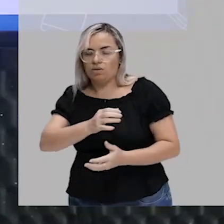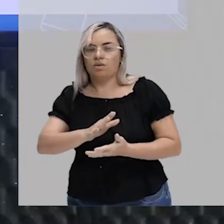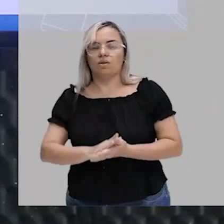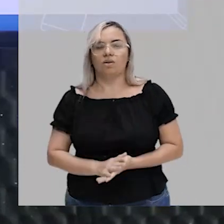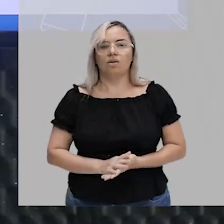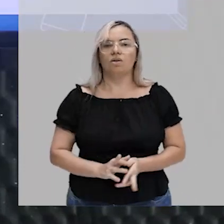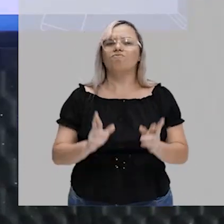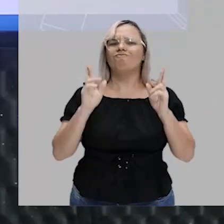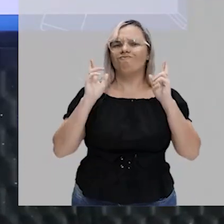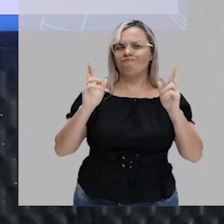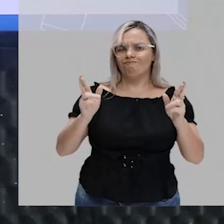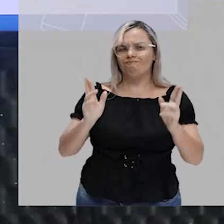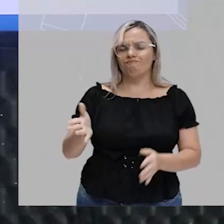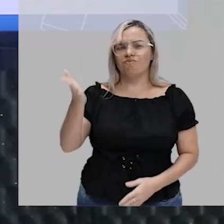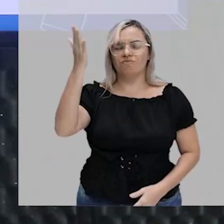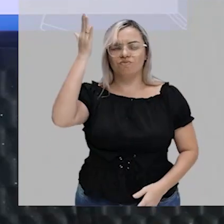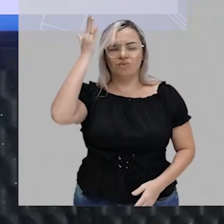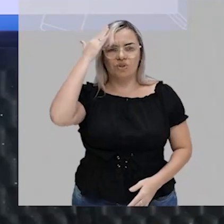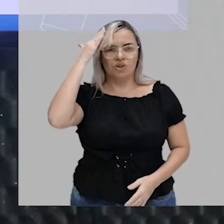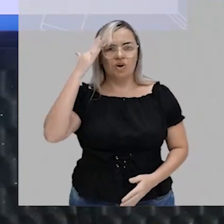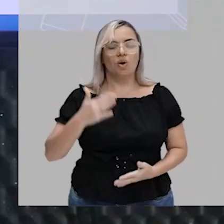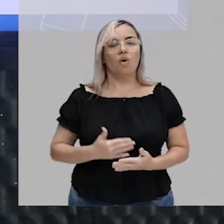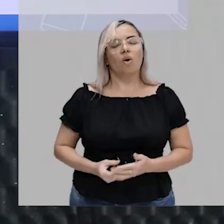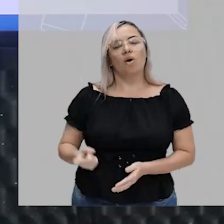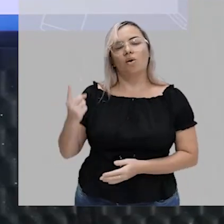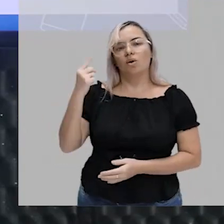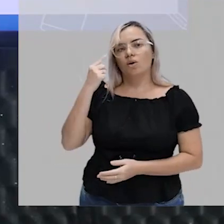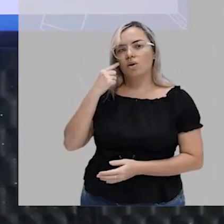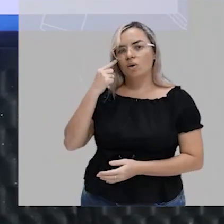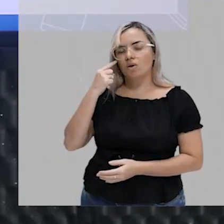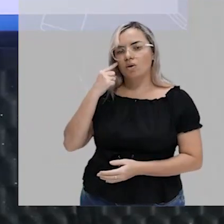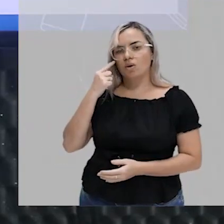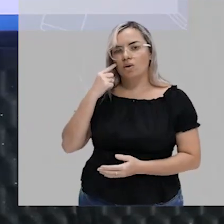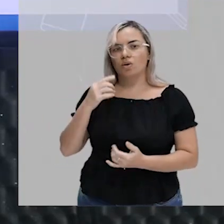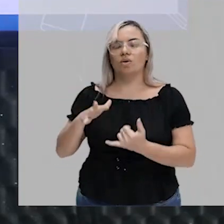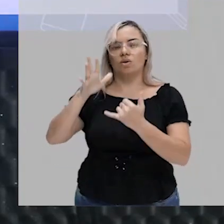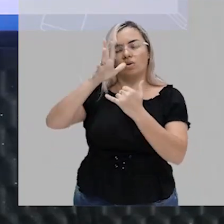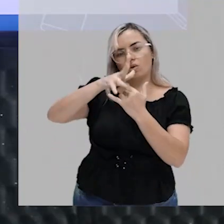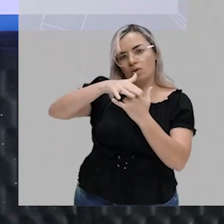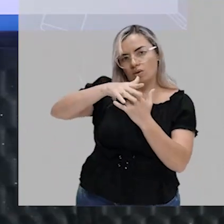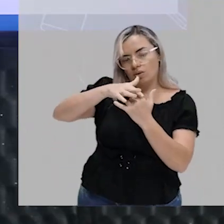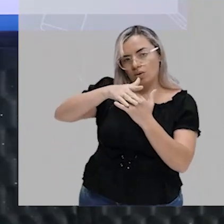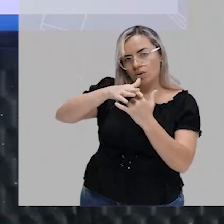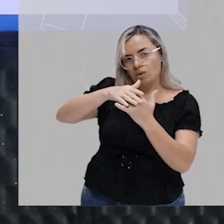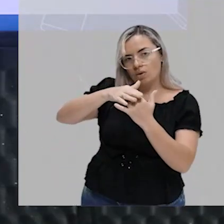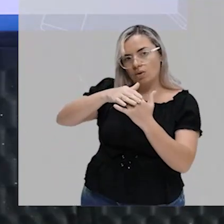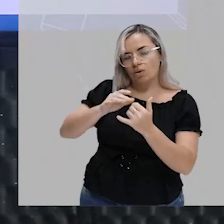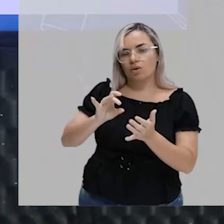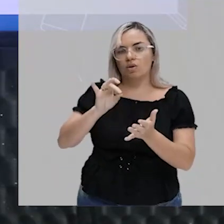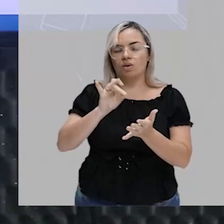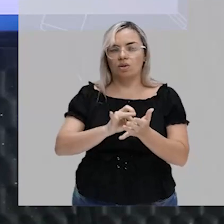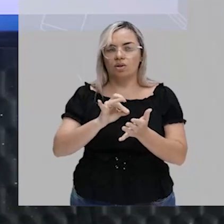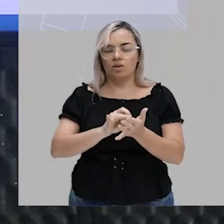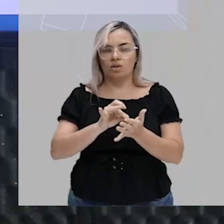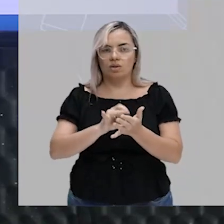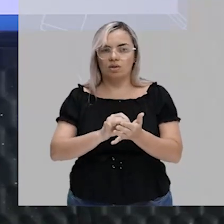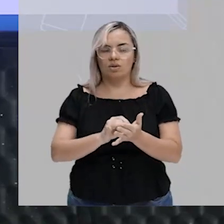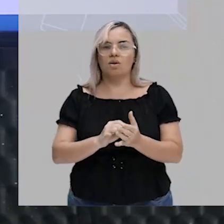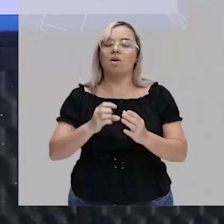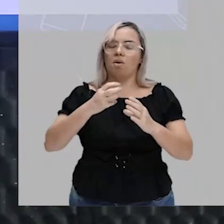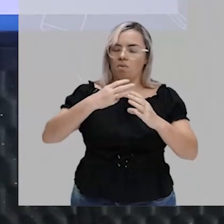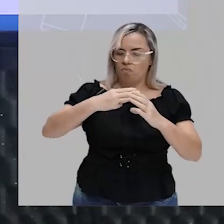espero que vocês tenham compreendido qualquer dúvida, Entre em contato conosco, vai lá nos nossos canais oficiais, tá? Deixa tua mensagem e